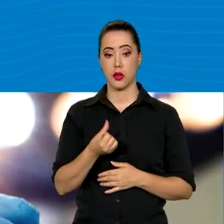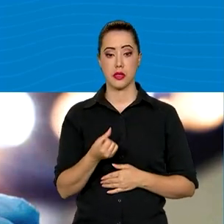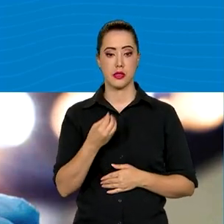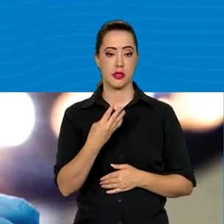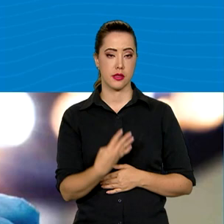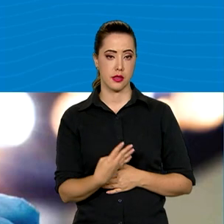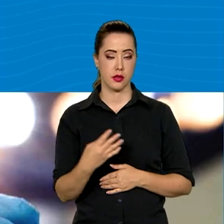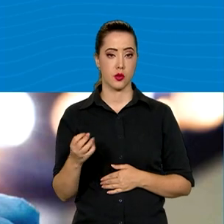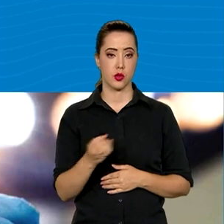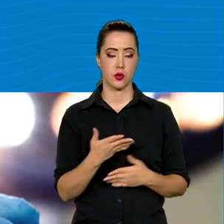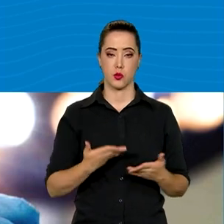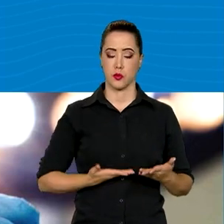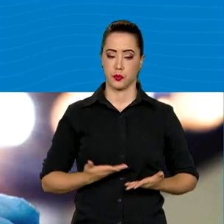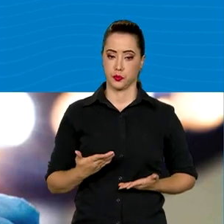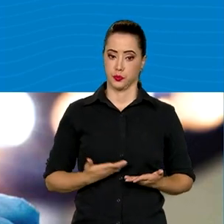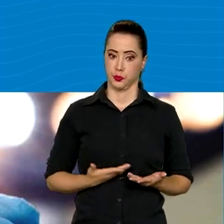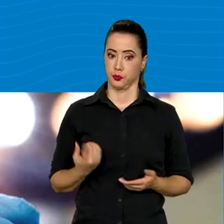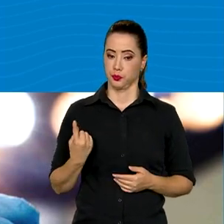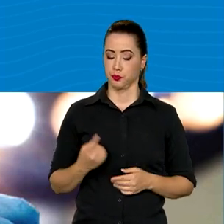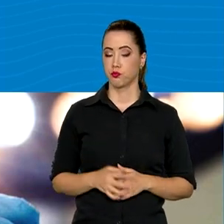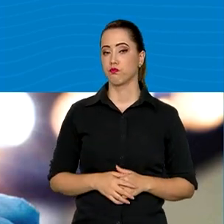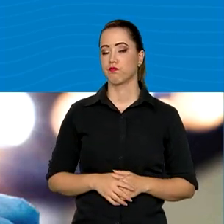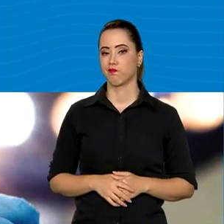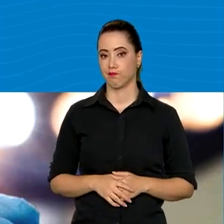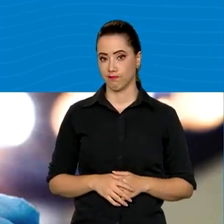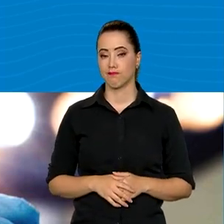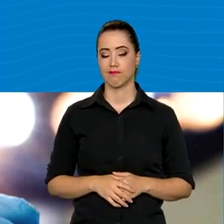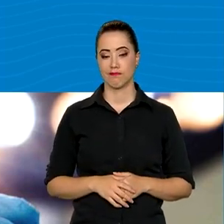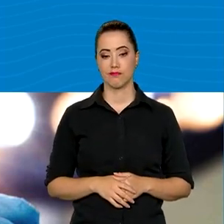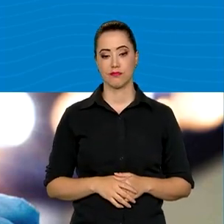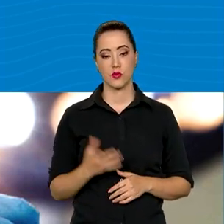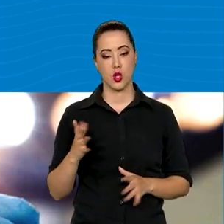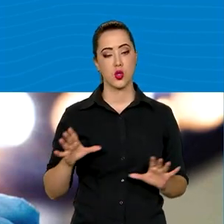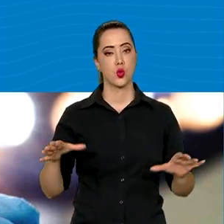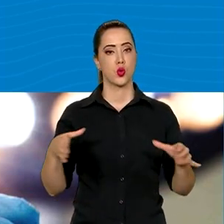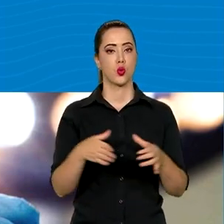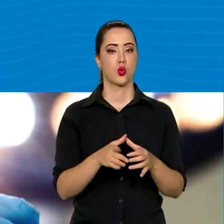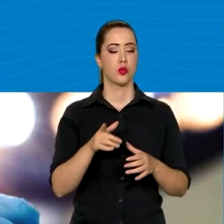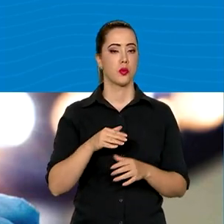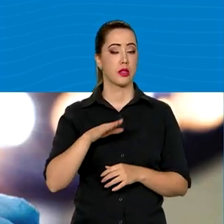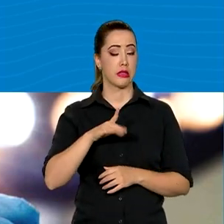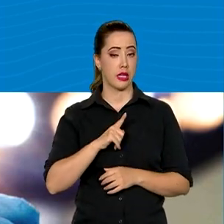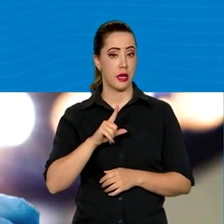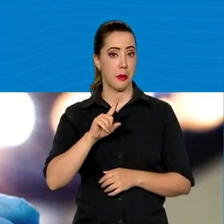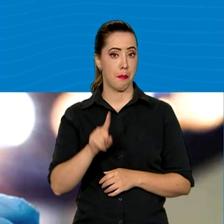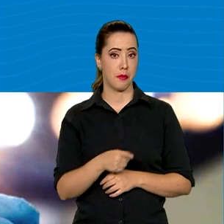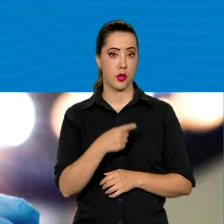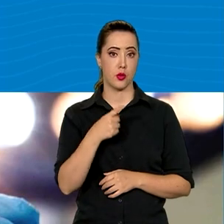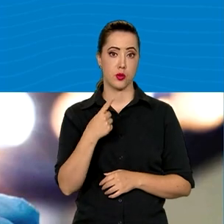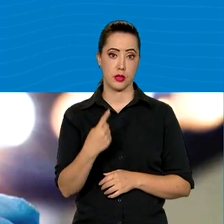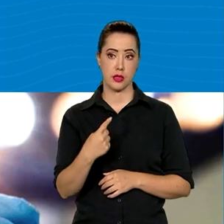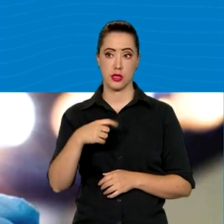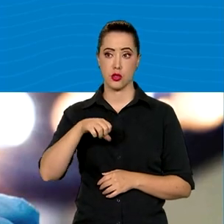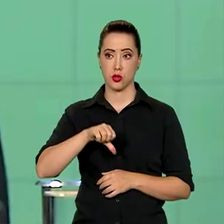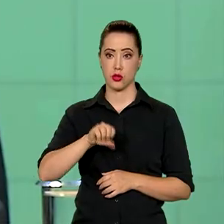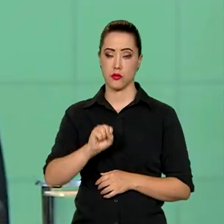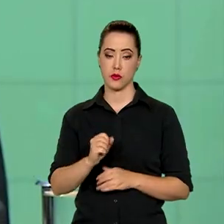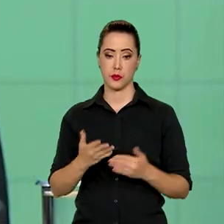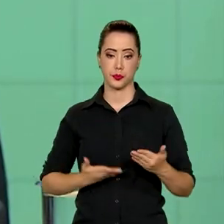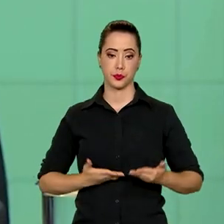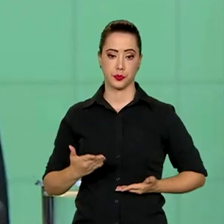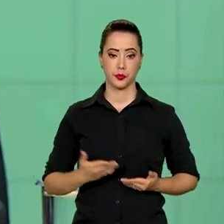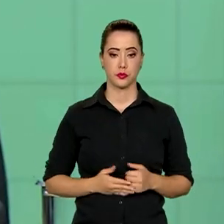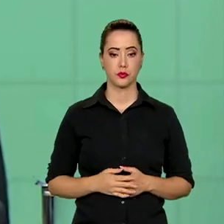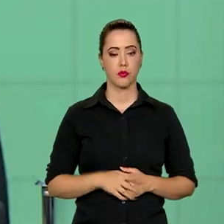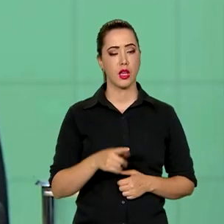64 em 2023. Ao todo, essa rede conta com 1.198 serviços. Por